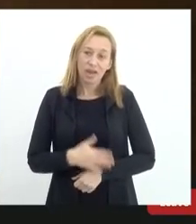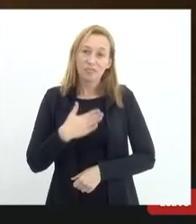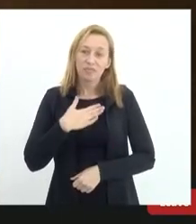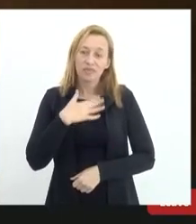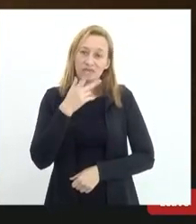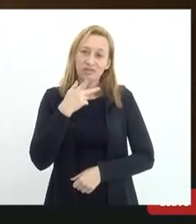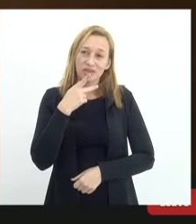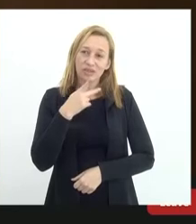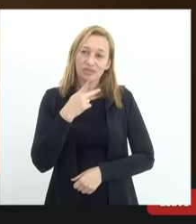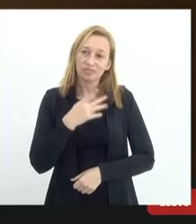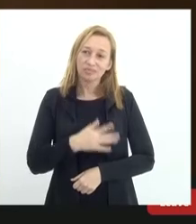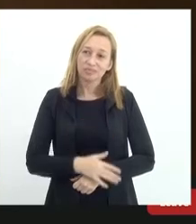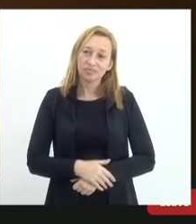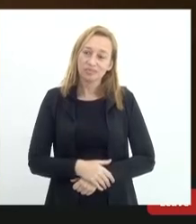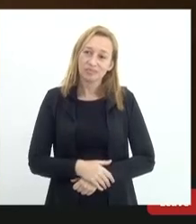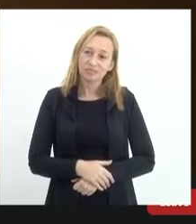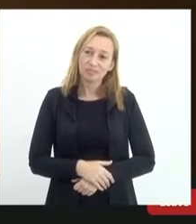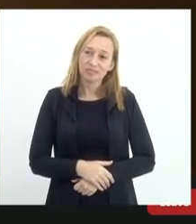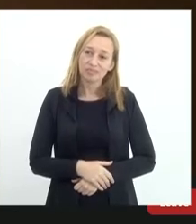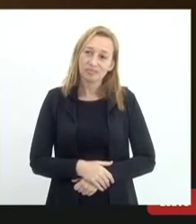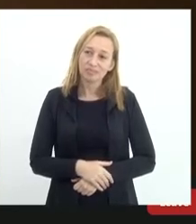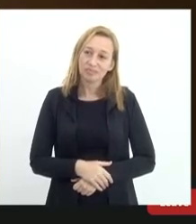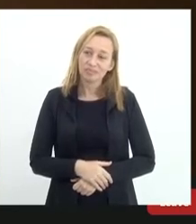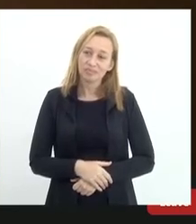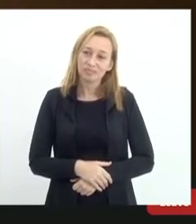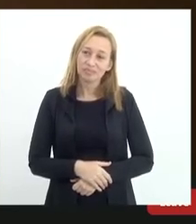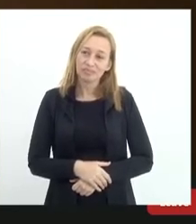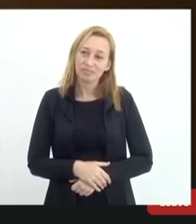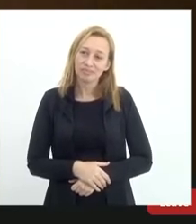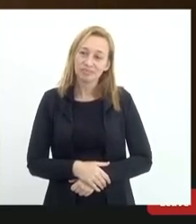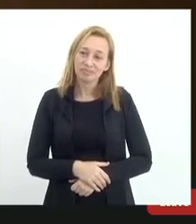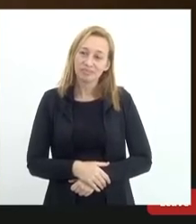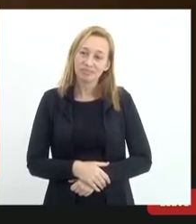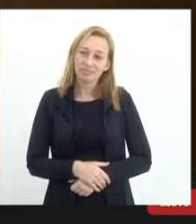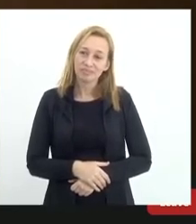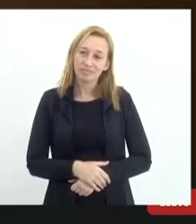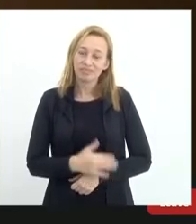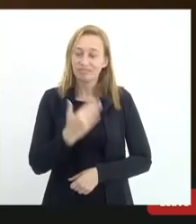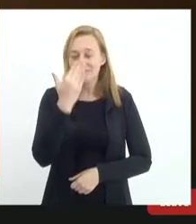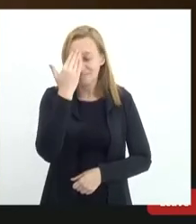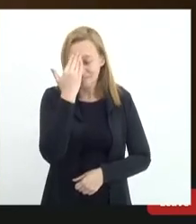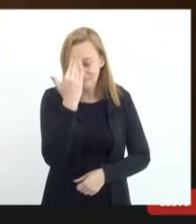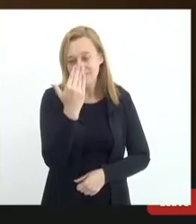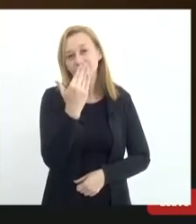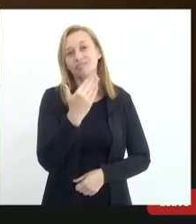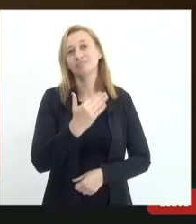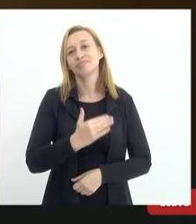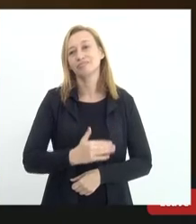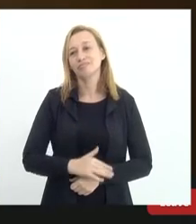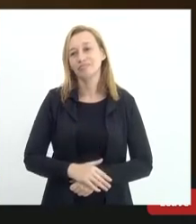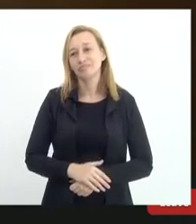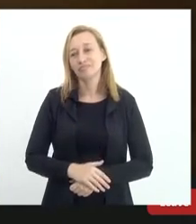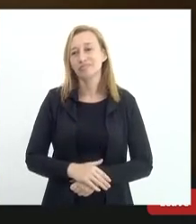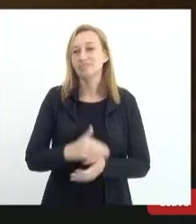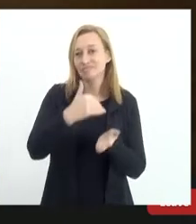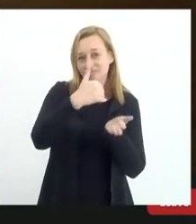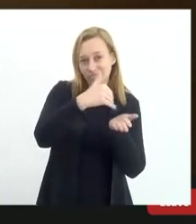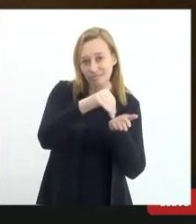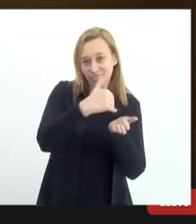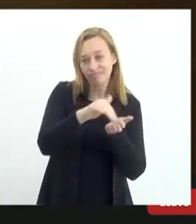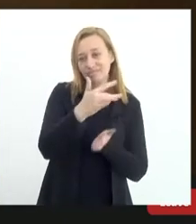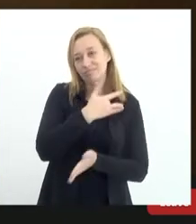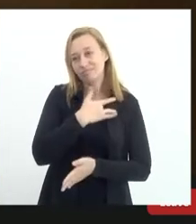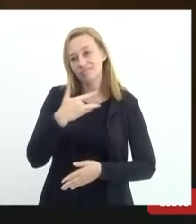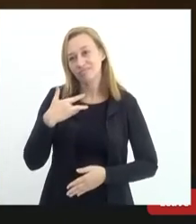fala a primeira consideração. Agradeço ao secretário de